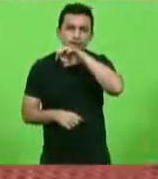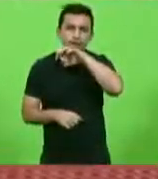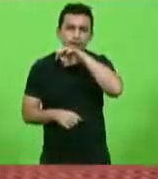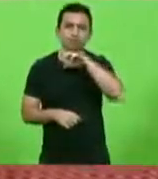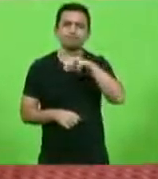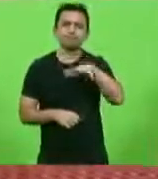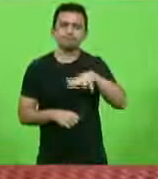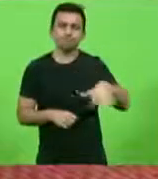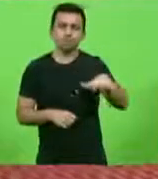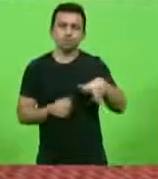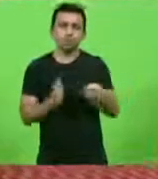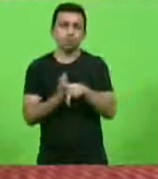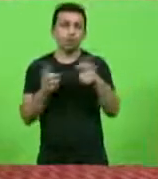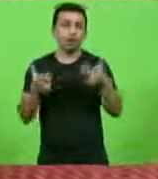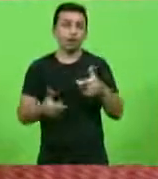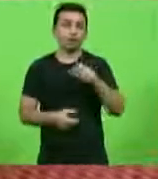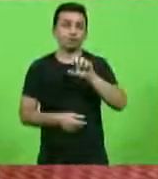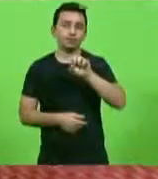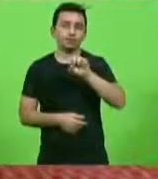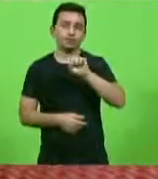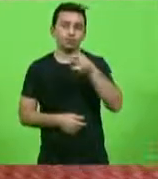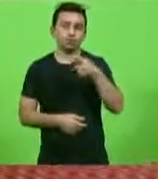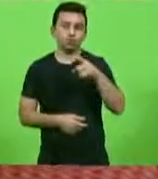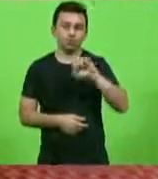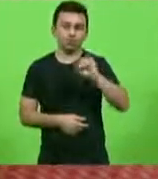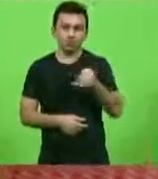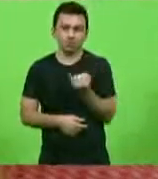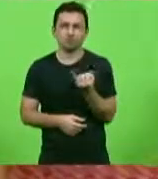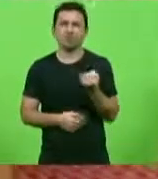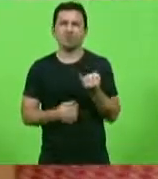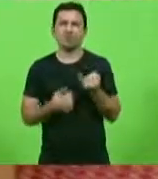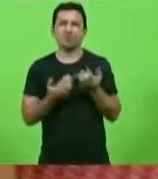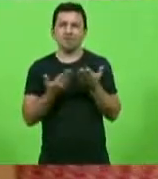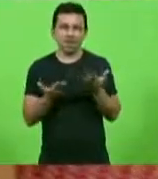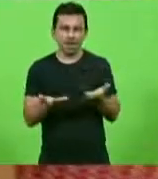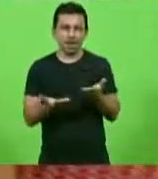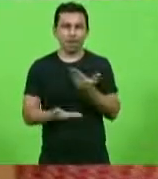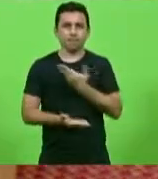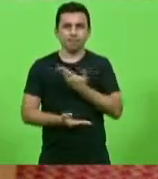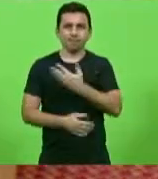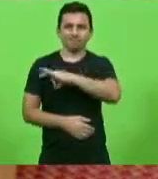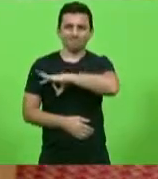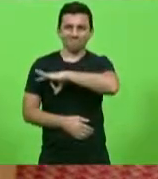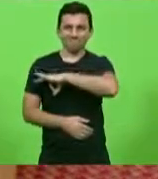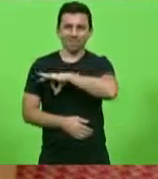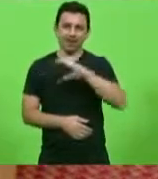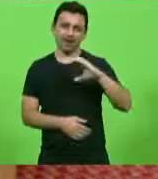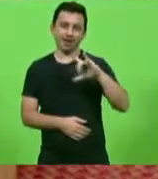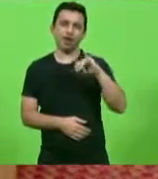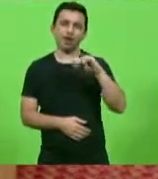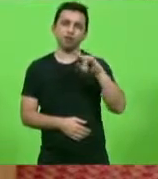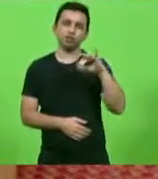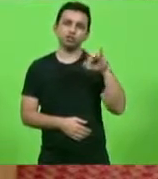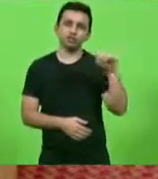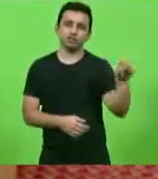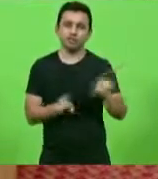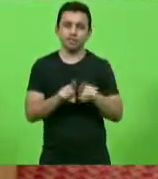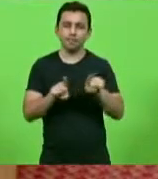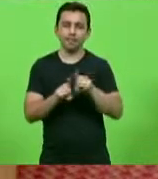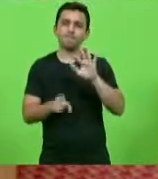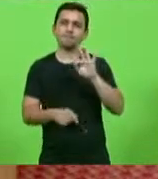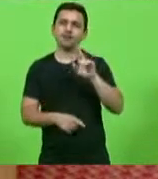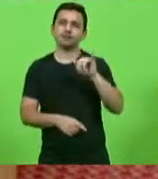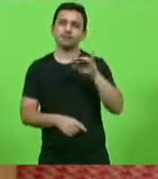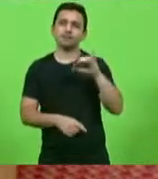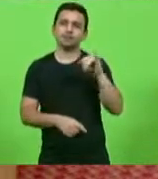Marques de São José, minha colega policial, Cláudia Mileschi, o Francisco Luiz Coque,